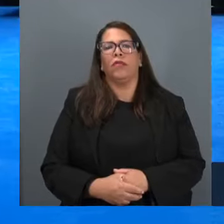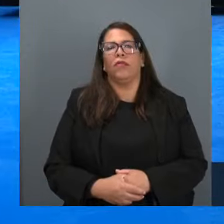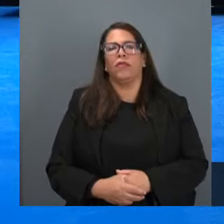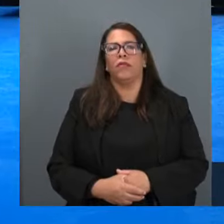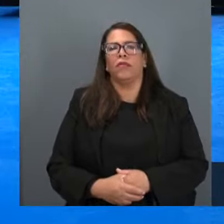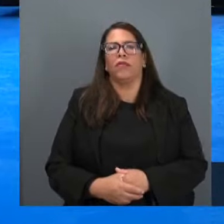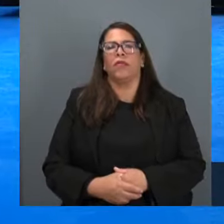Obrigado. Obrigado.